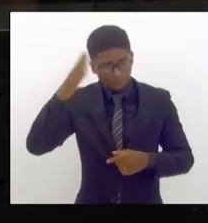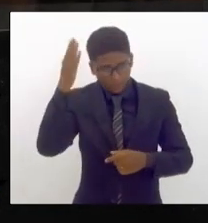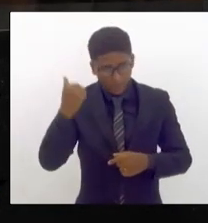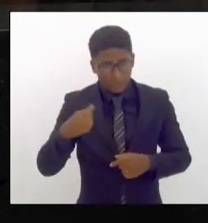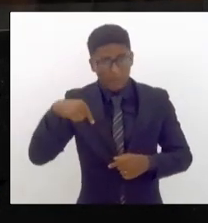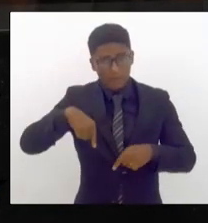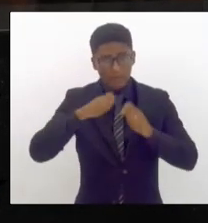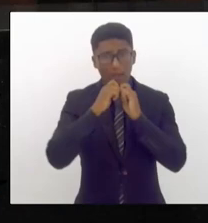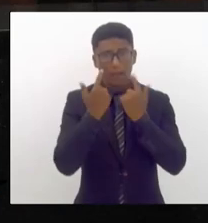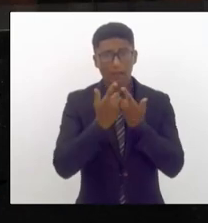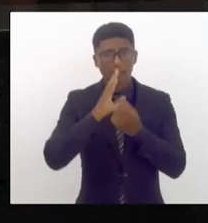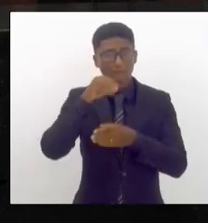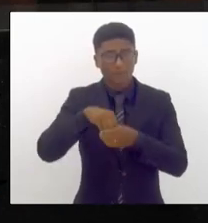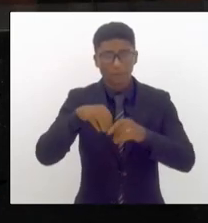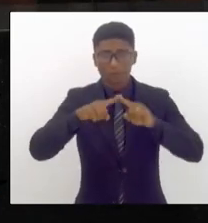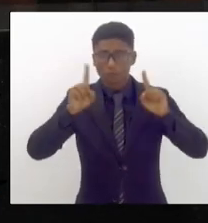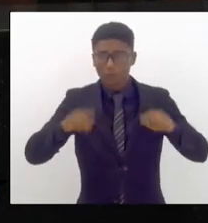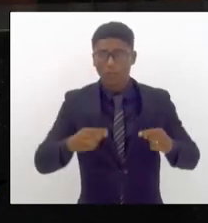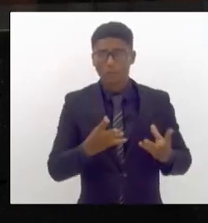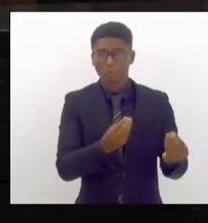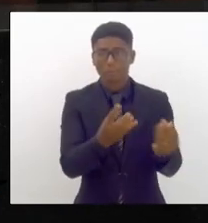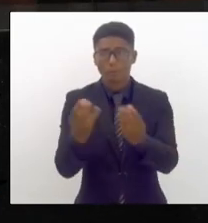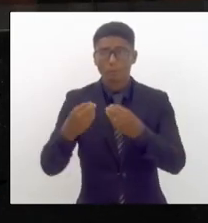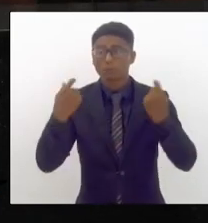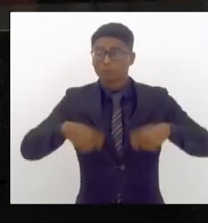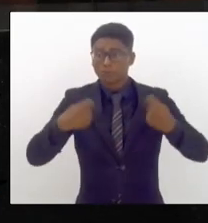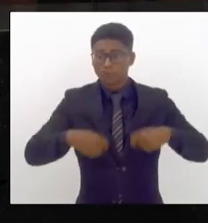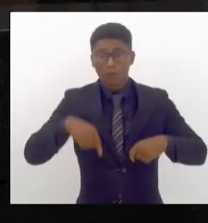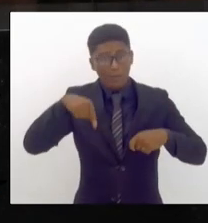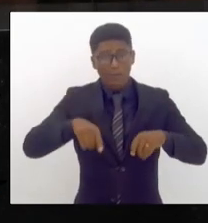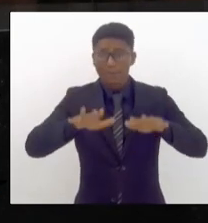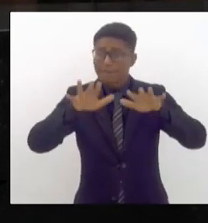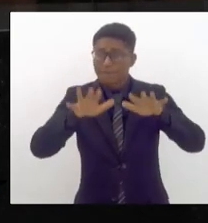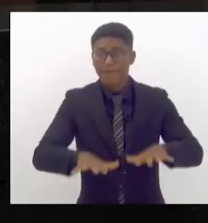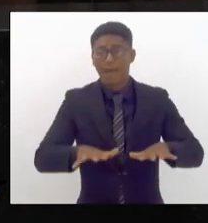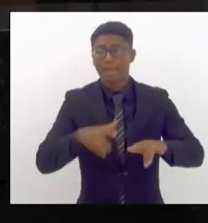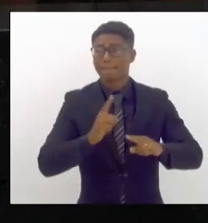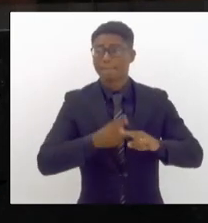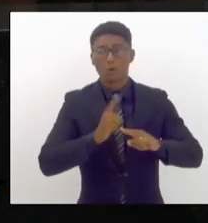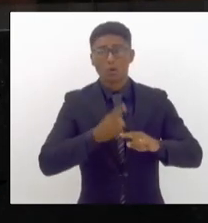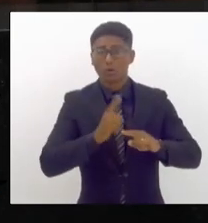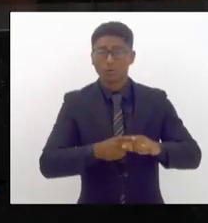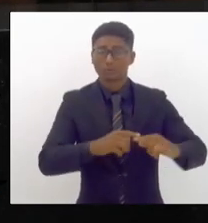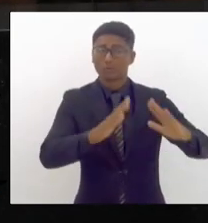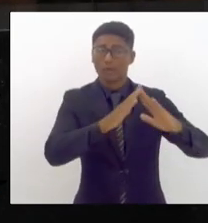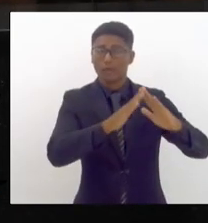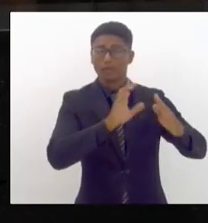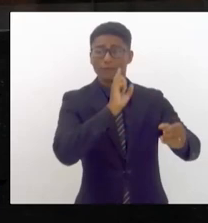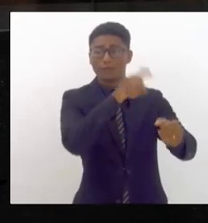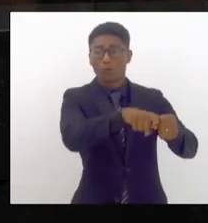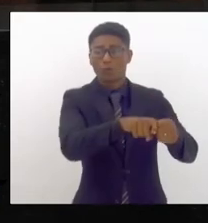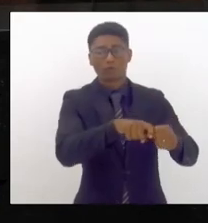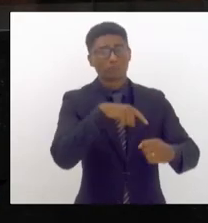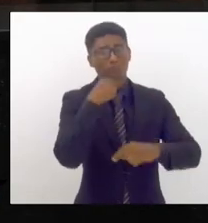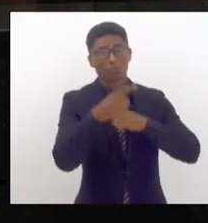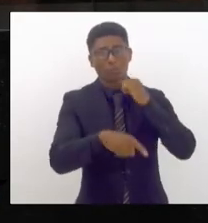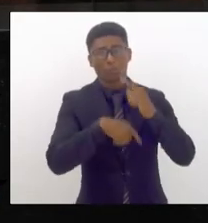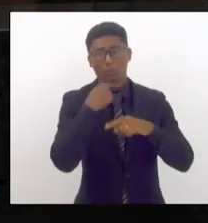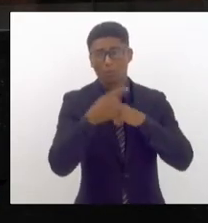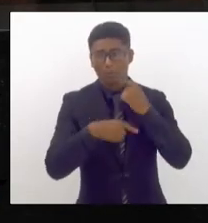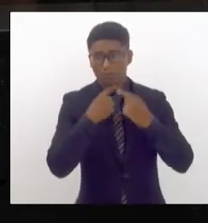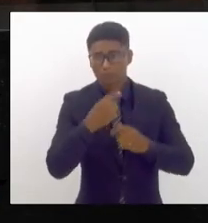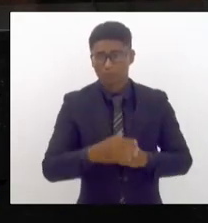tiveram que passar a noite por falta de condição de retornar aos seus lares